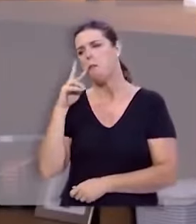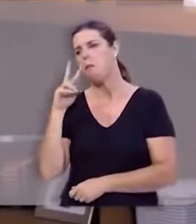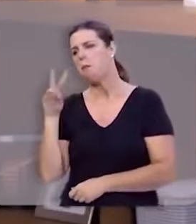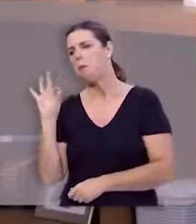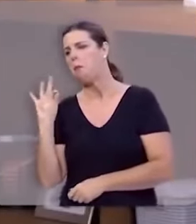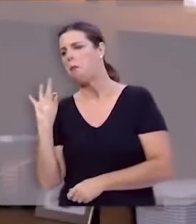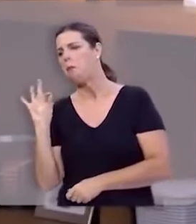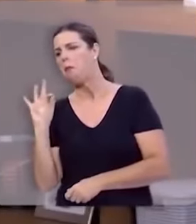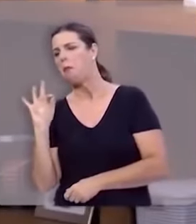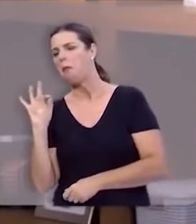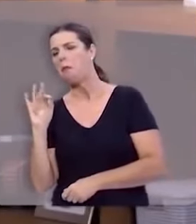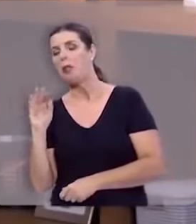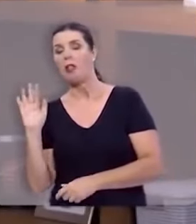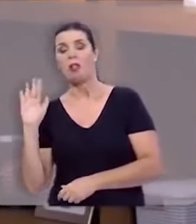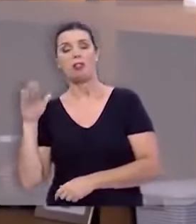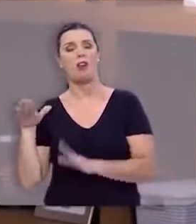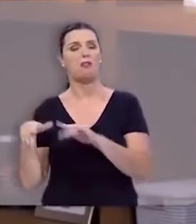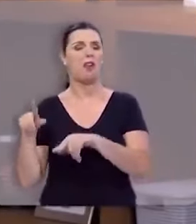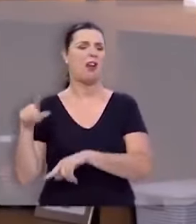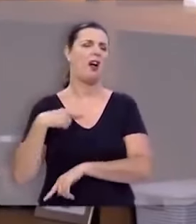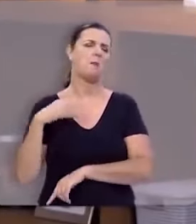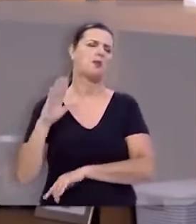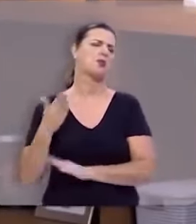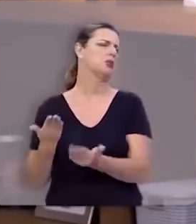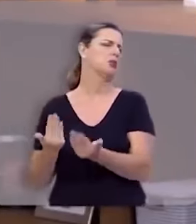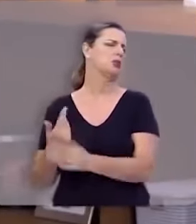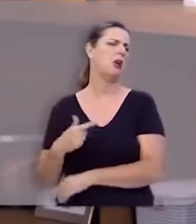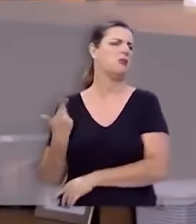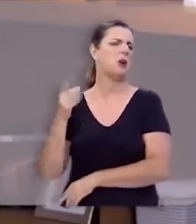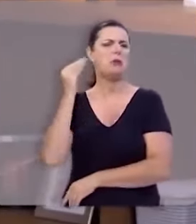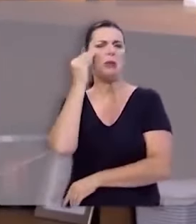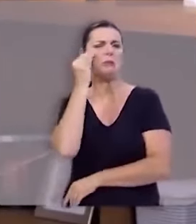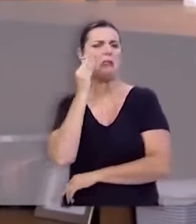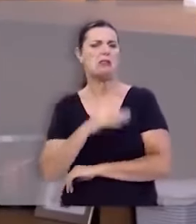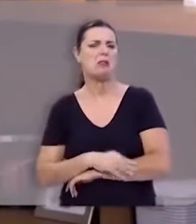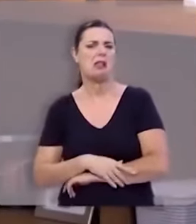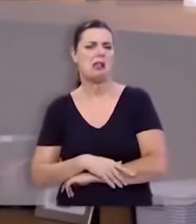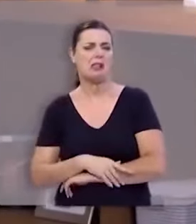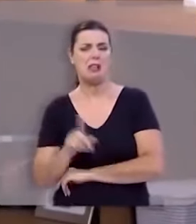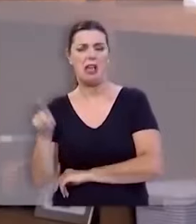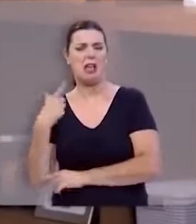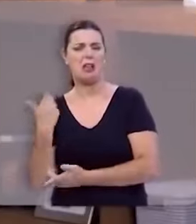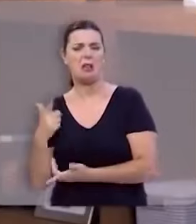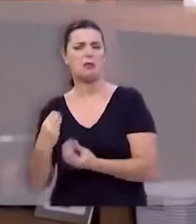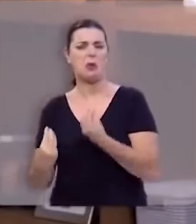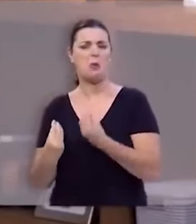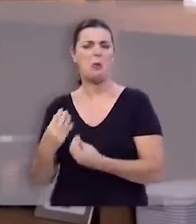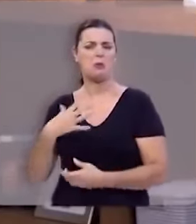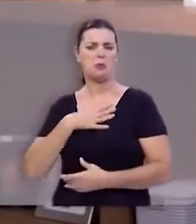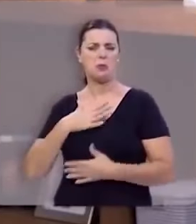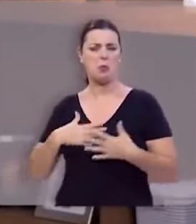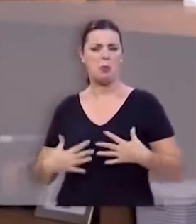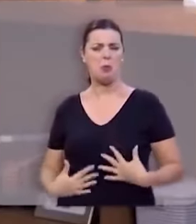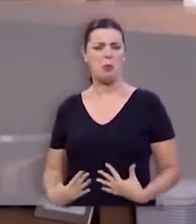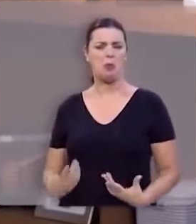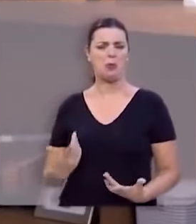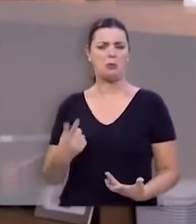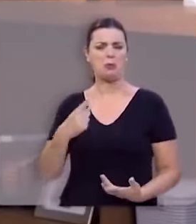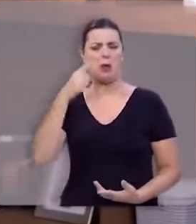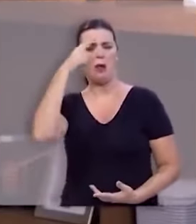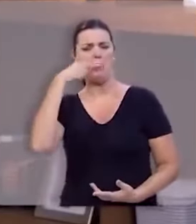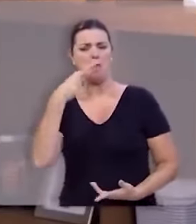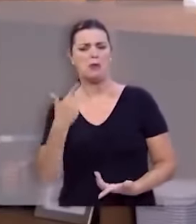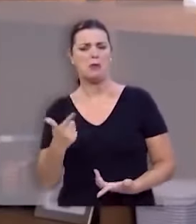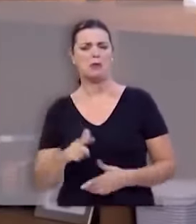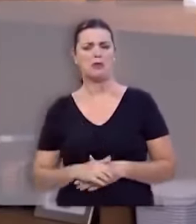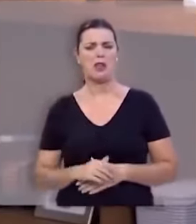talvez Abner pensasse ele é muito novo ele não tem experiência ele não tem performance ele não tem perfil